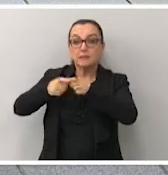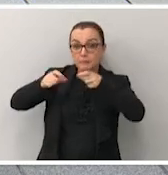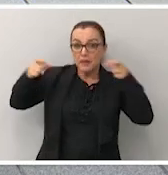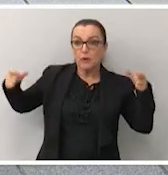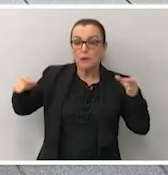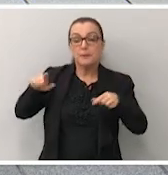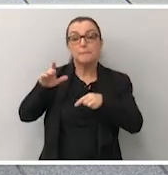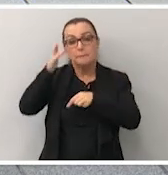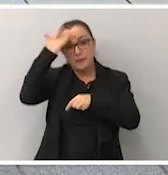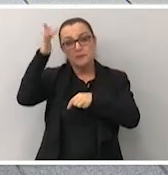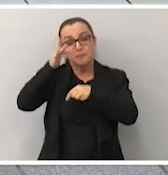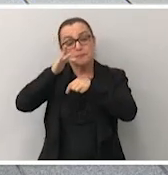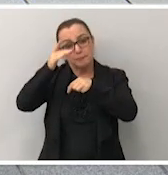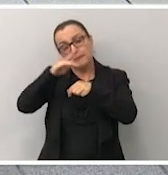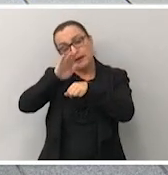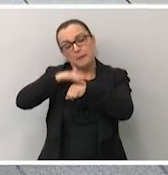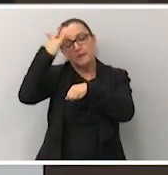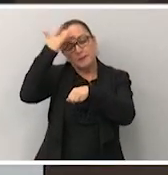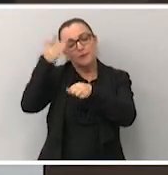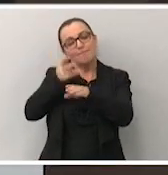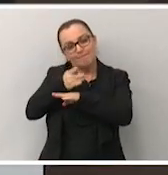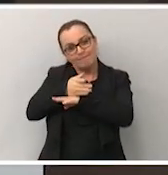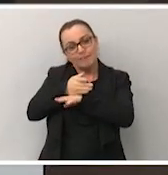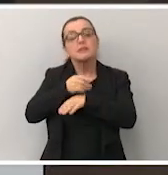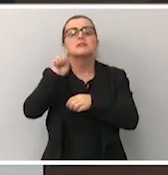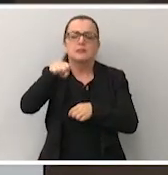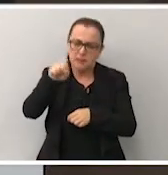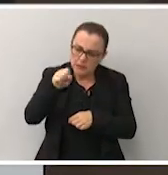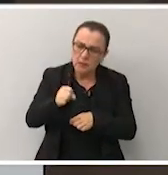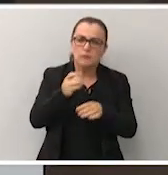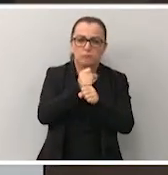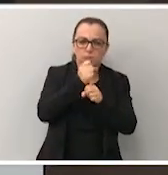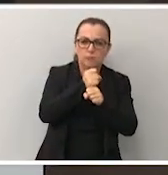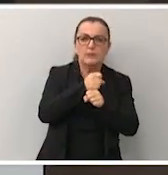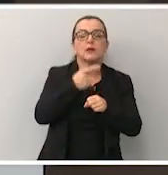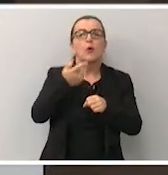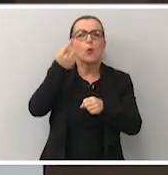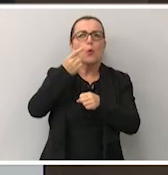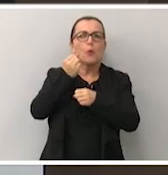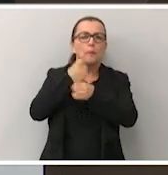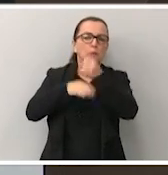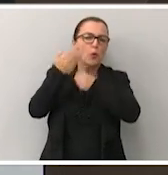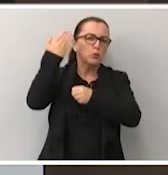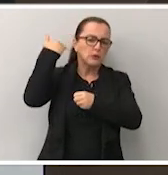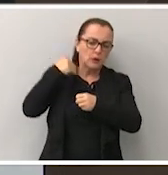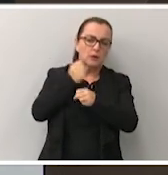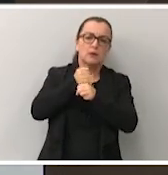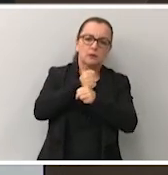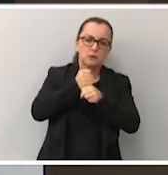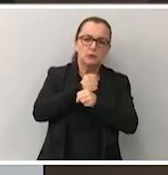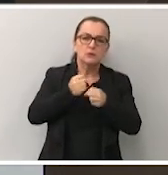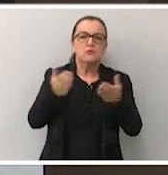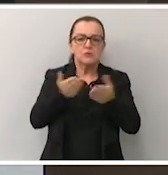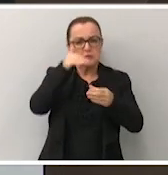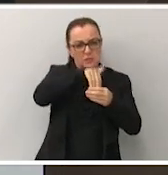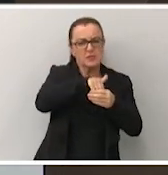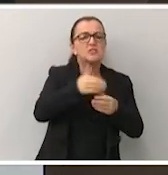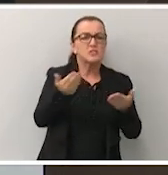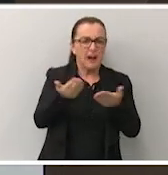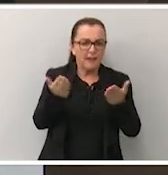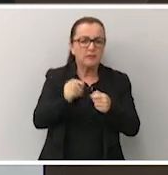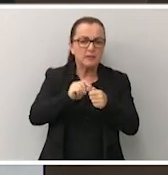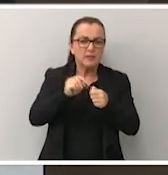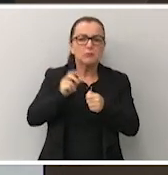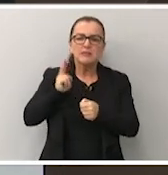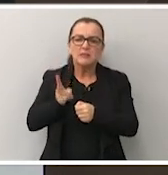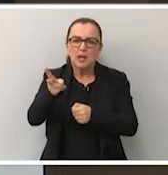mais acessível para poder fazer essa apuração de votos? Sim, sem dúvida. Nos últimos anos, nas últimas eleições, nós